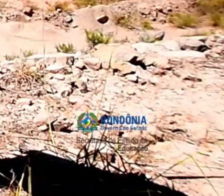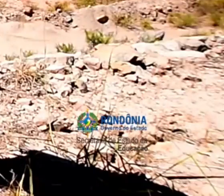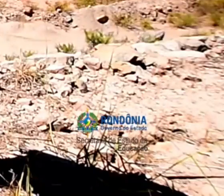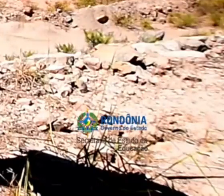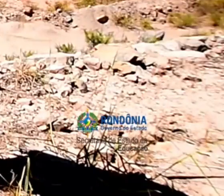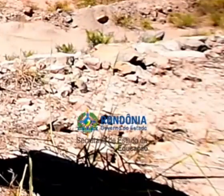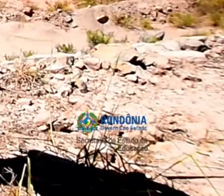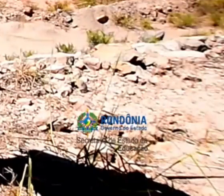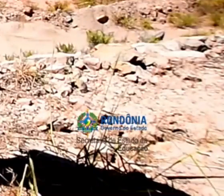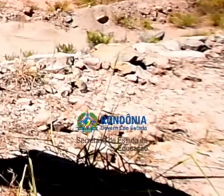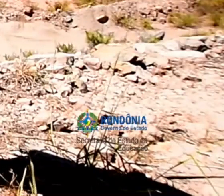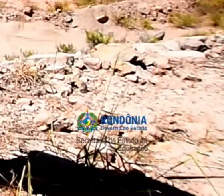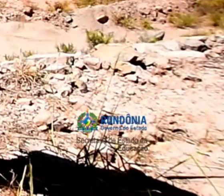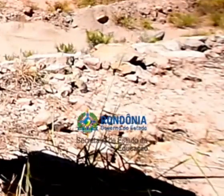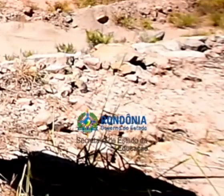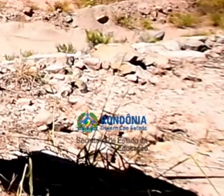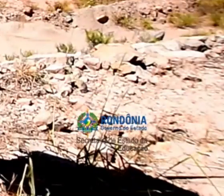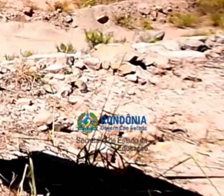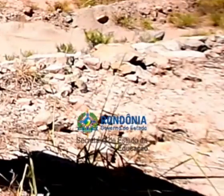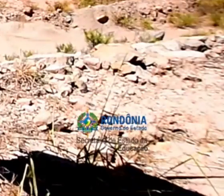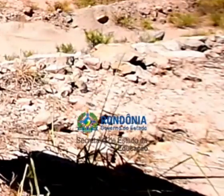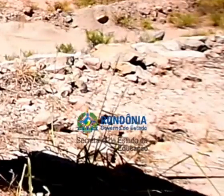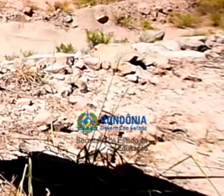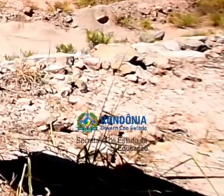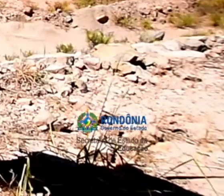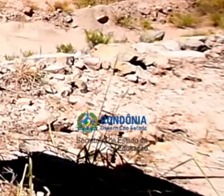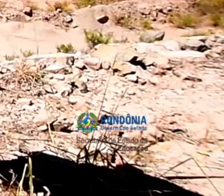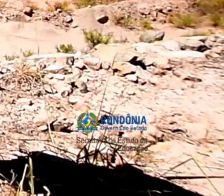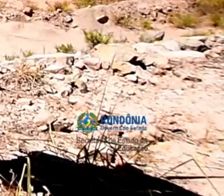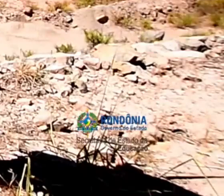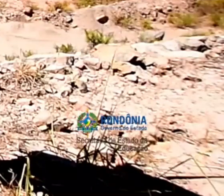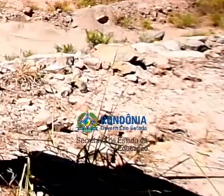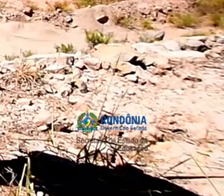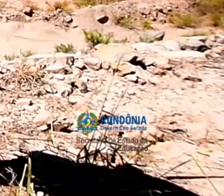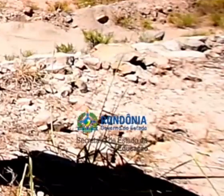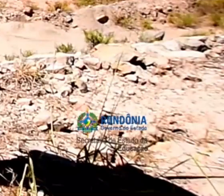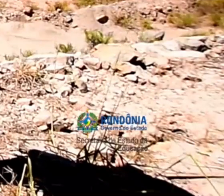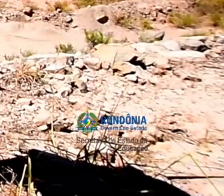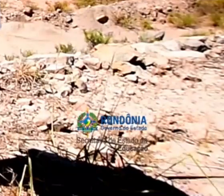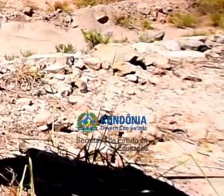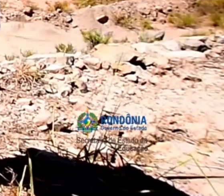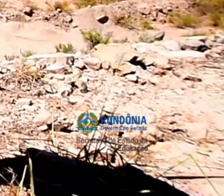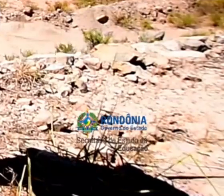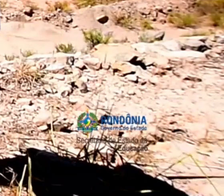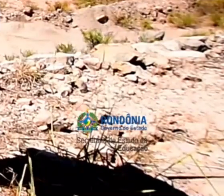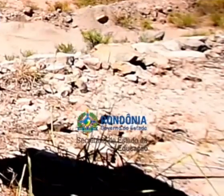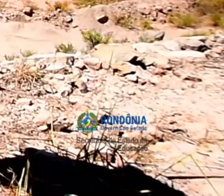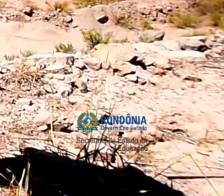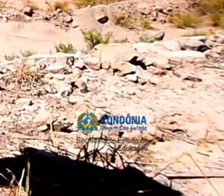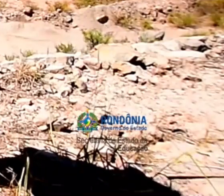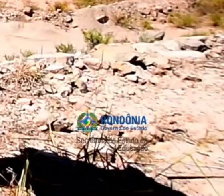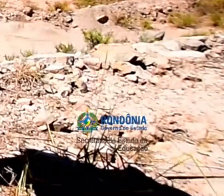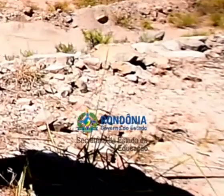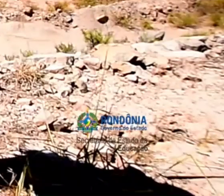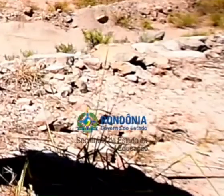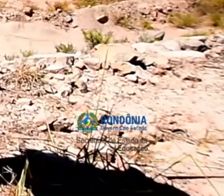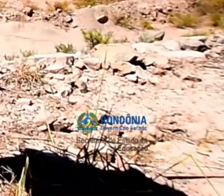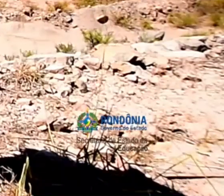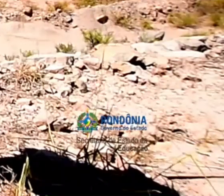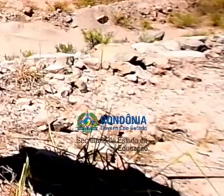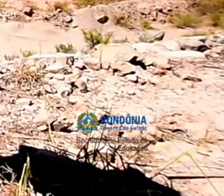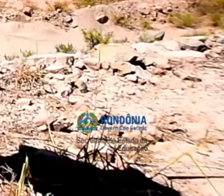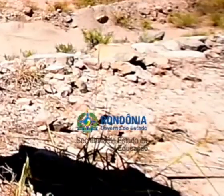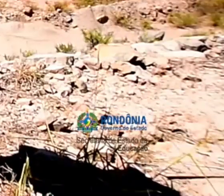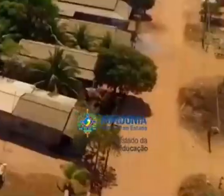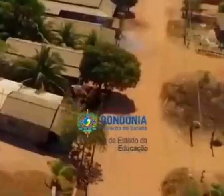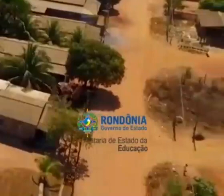1943, a economia do território federal do Guaporé girava em torno da extração